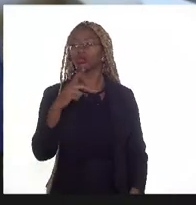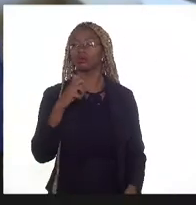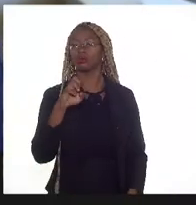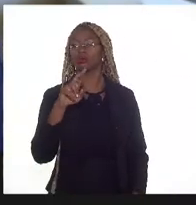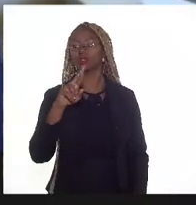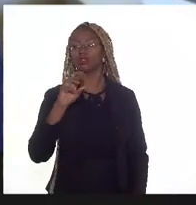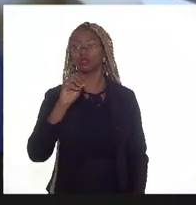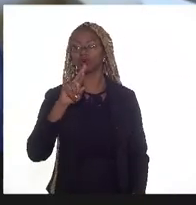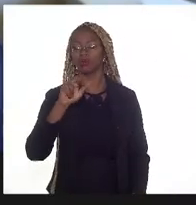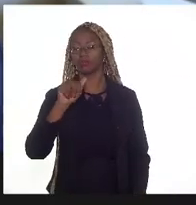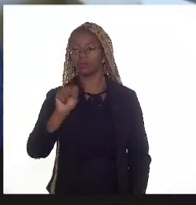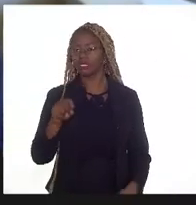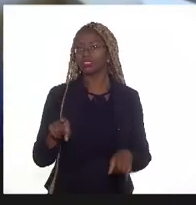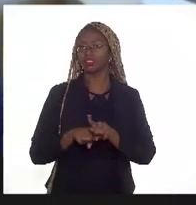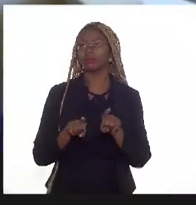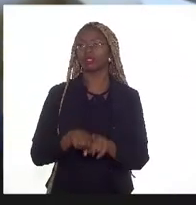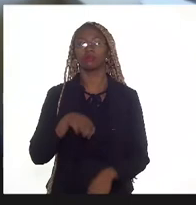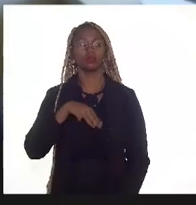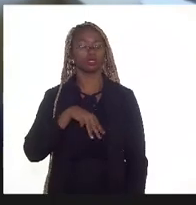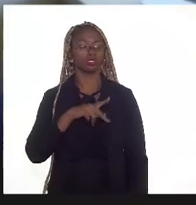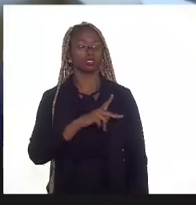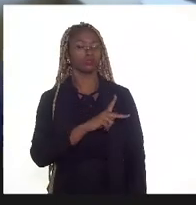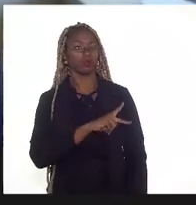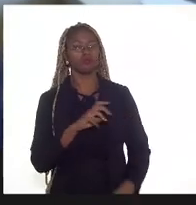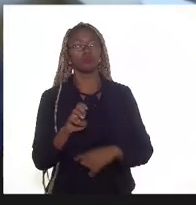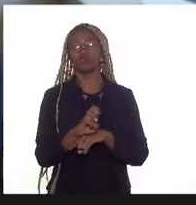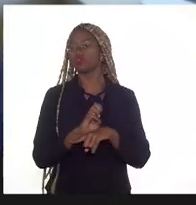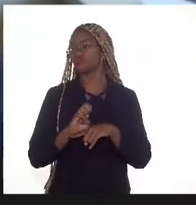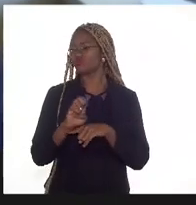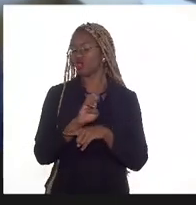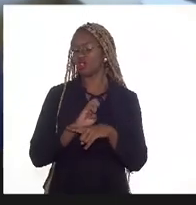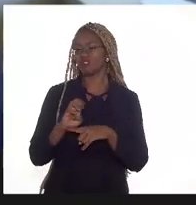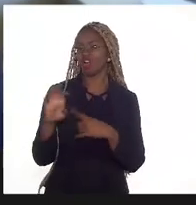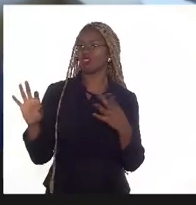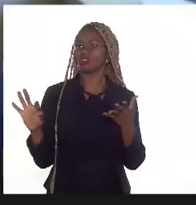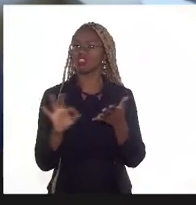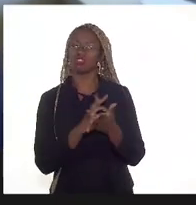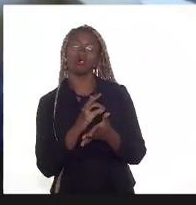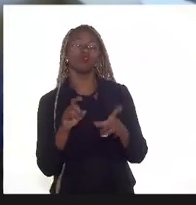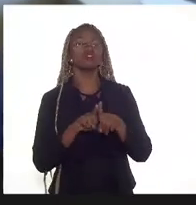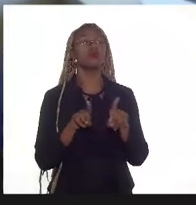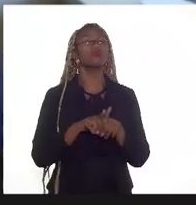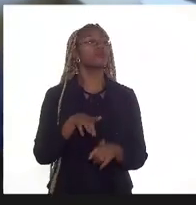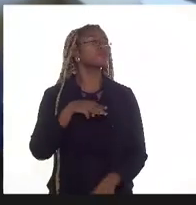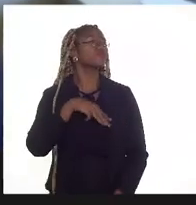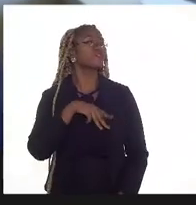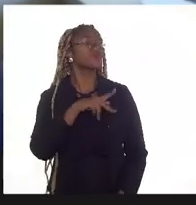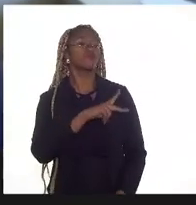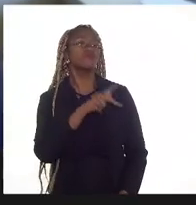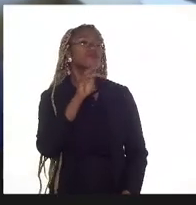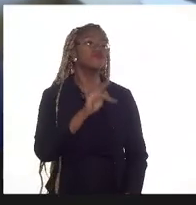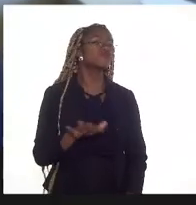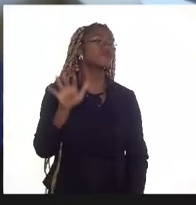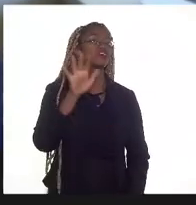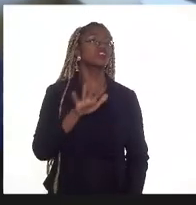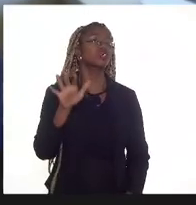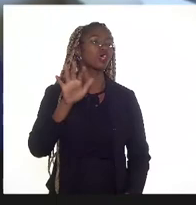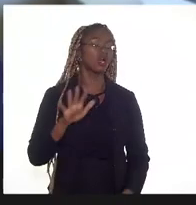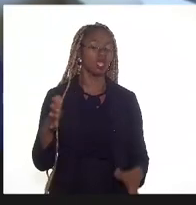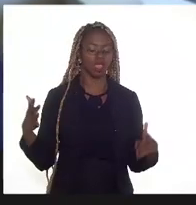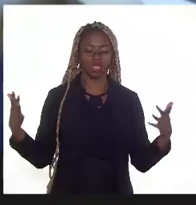Ministério Público Estadual e Federal no Palácio do Anambai,